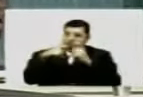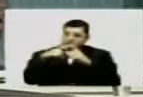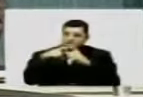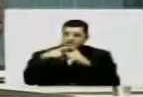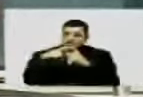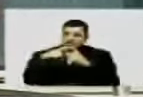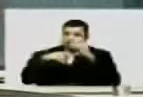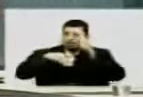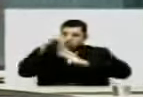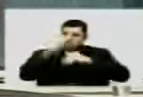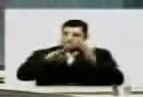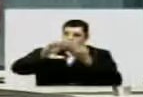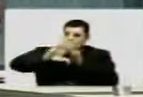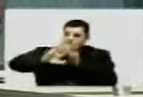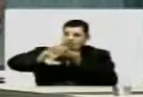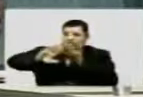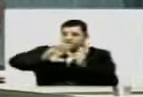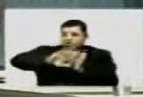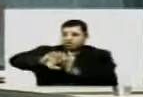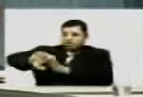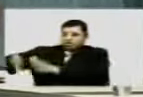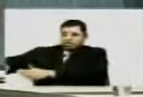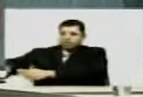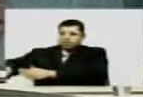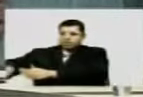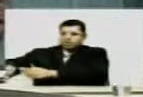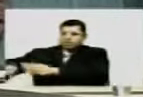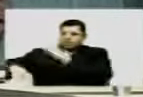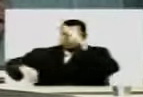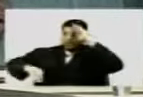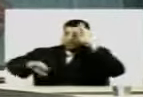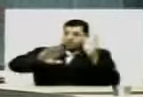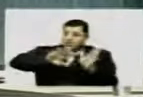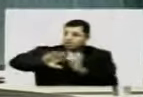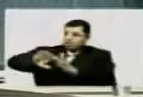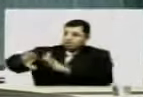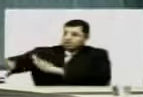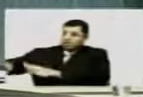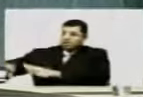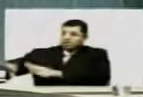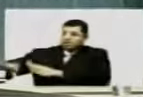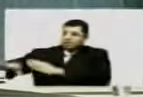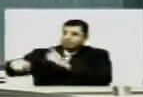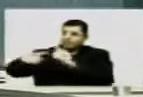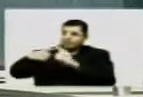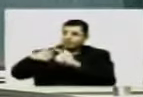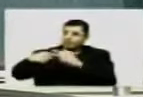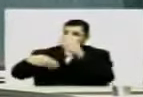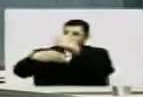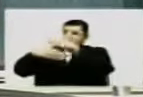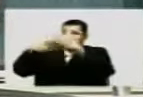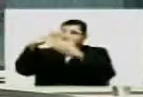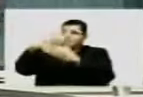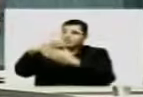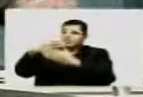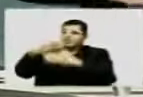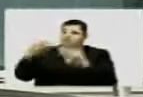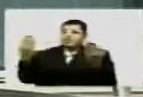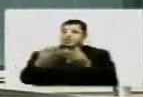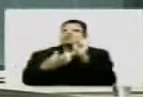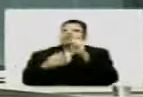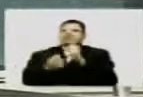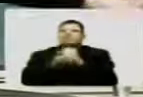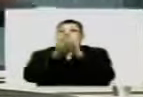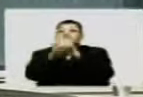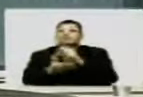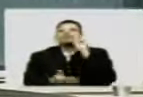vão ser afastados, os seis médicos militares, vão ser afastados por conta da reforma, e